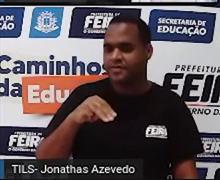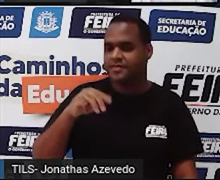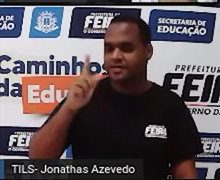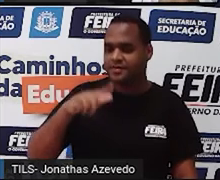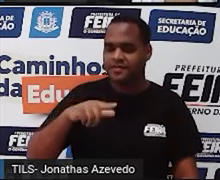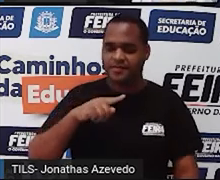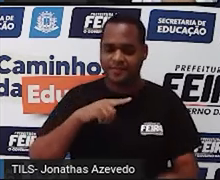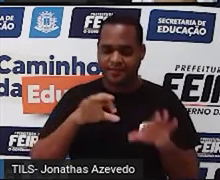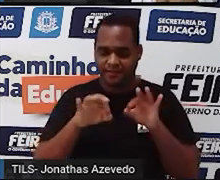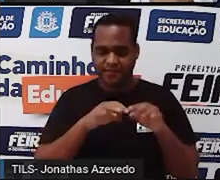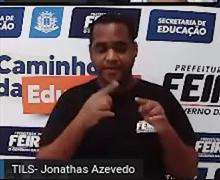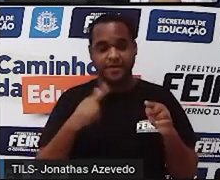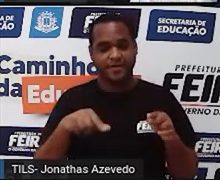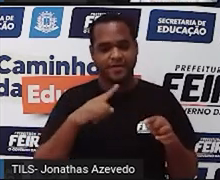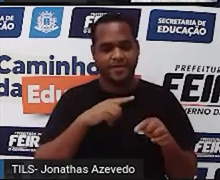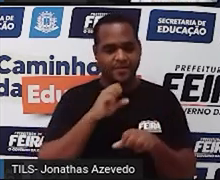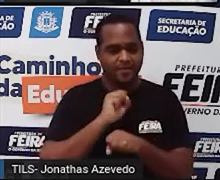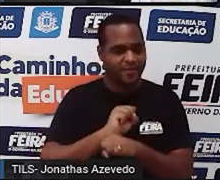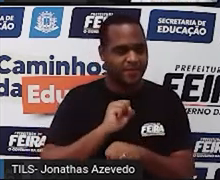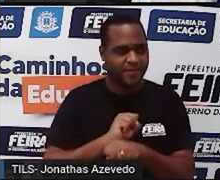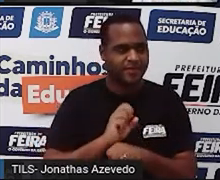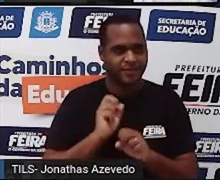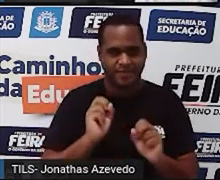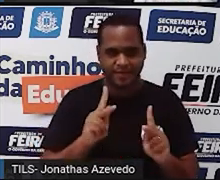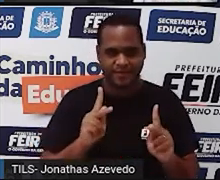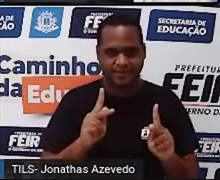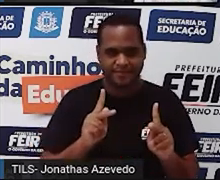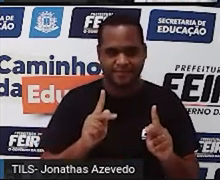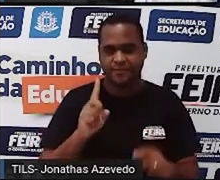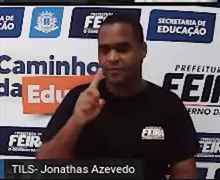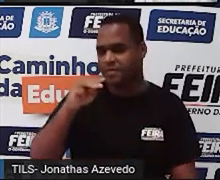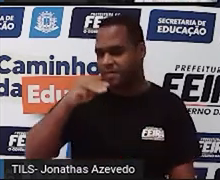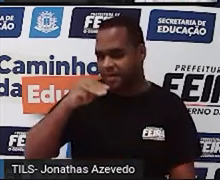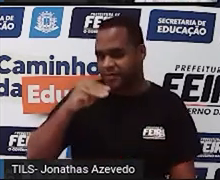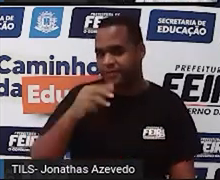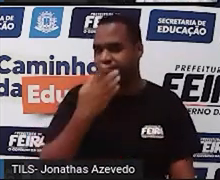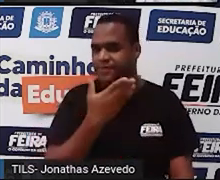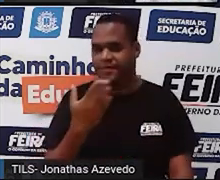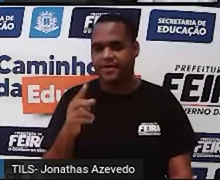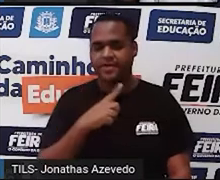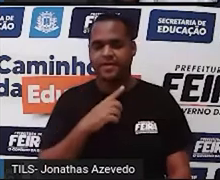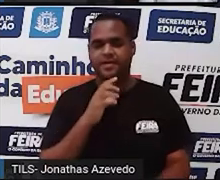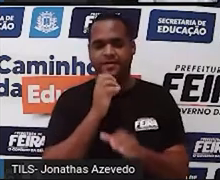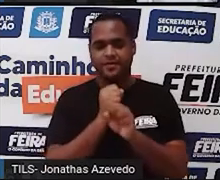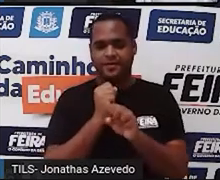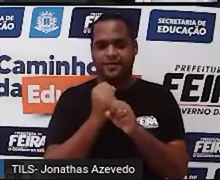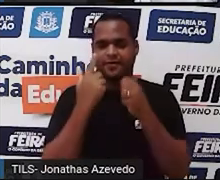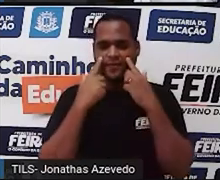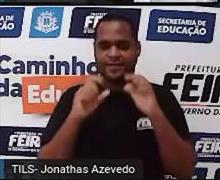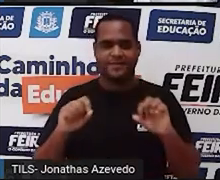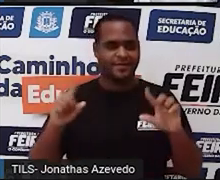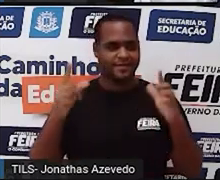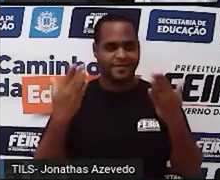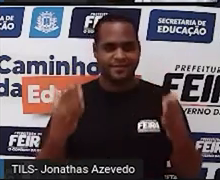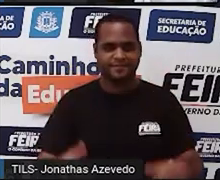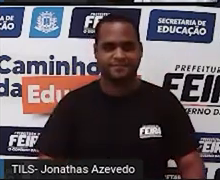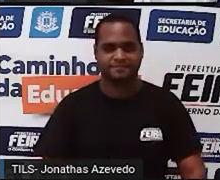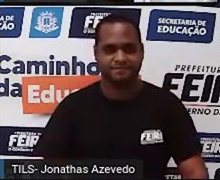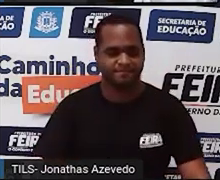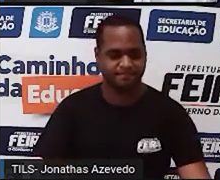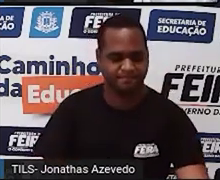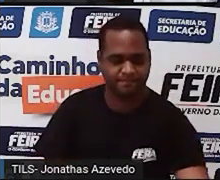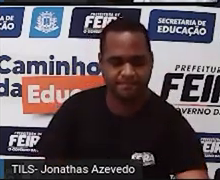esse momento de pausa. Tá bom? E esse minutinho vai ser contado aí na tela. E